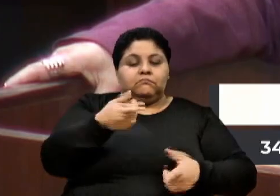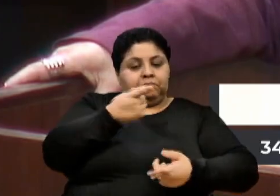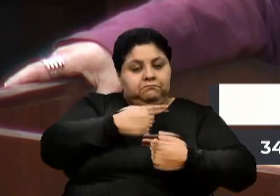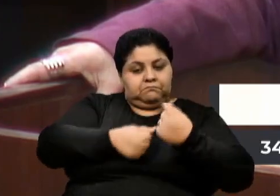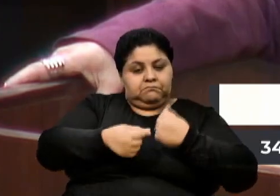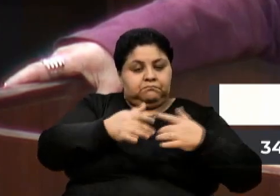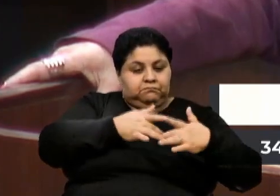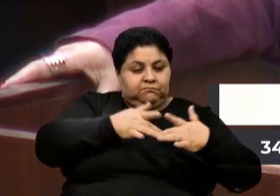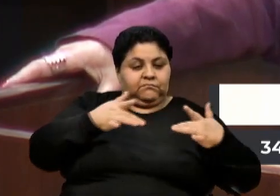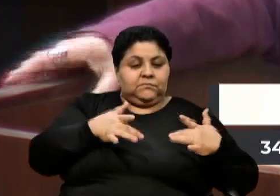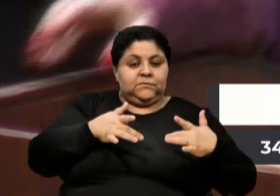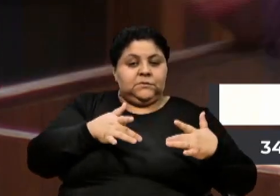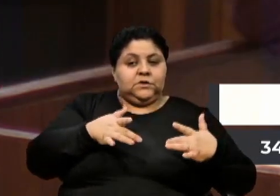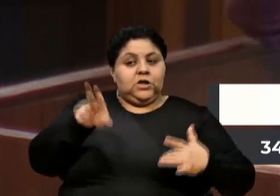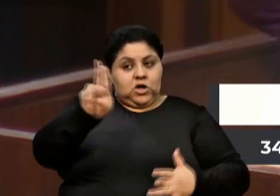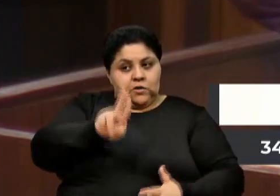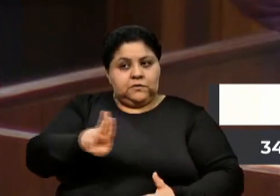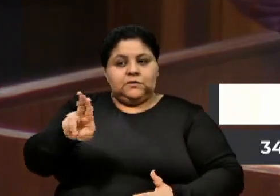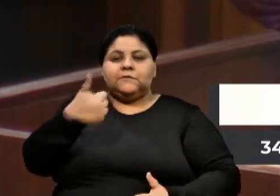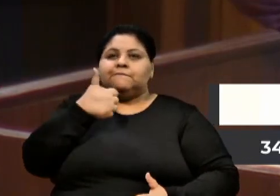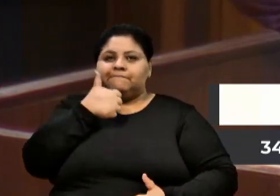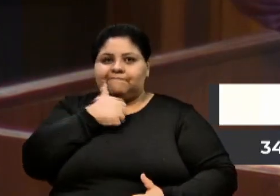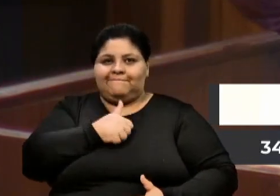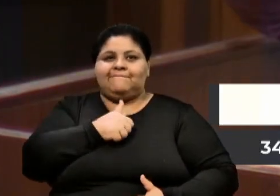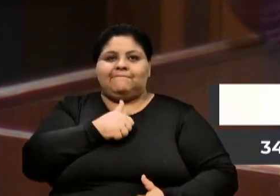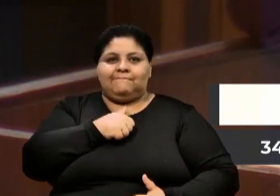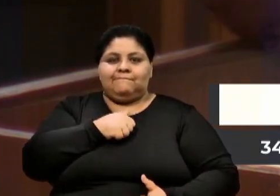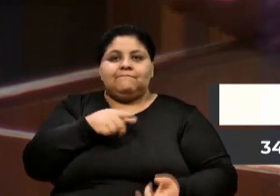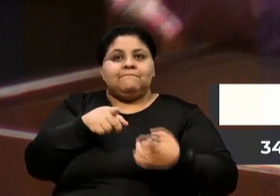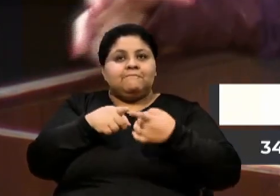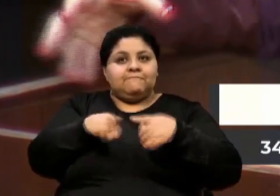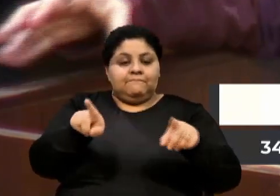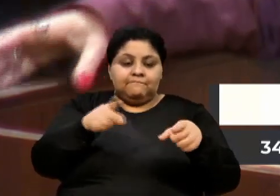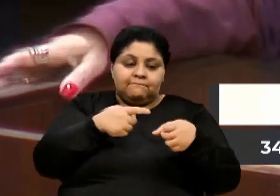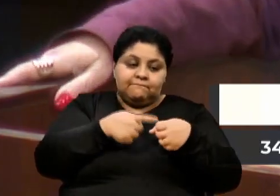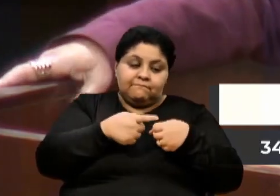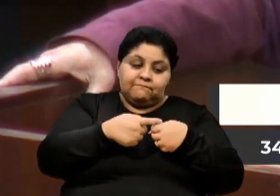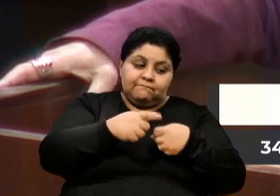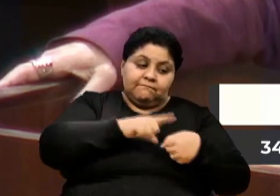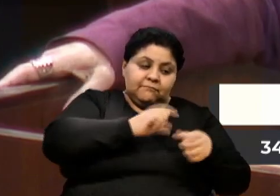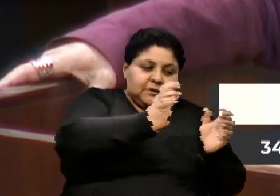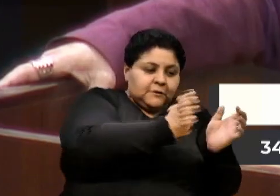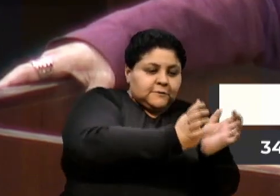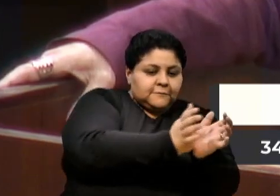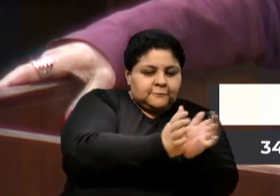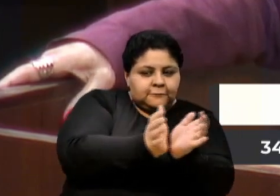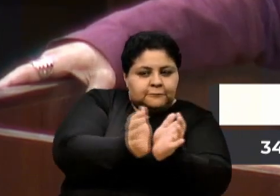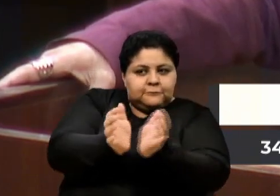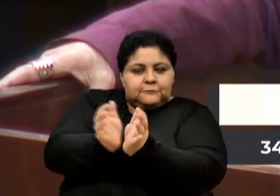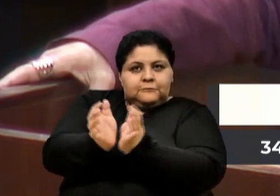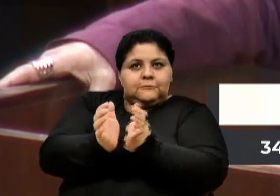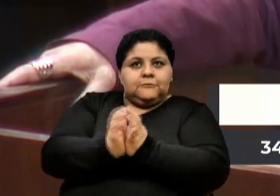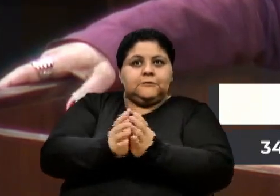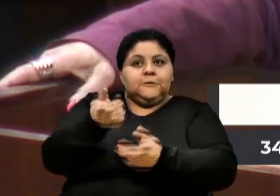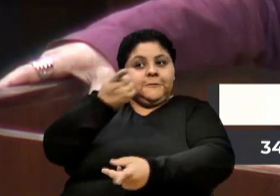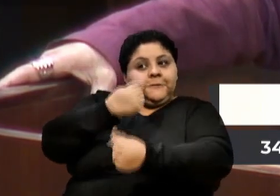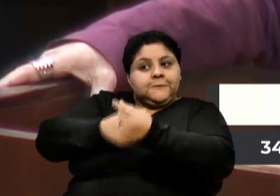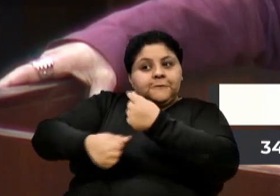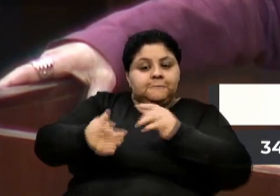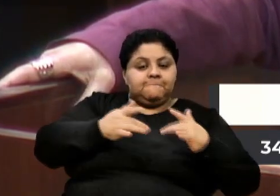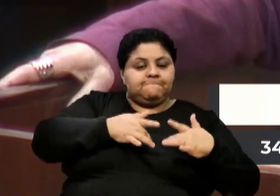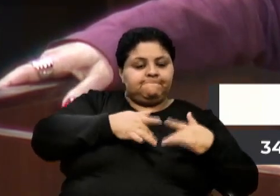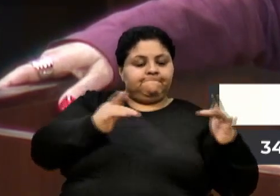de mulheres, mas Caxias do Sul tem muitos grupos de economia solidária, mas não tem